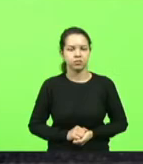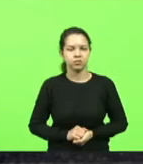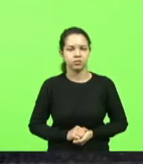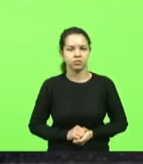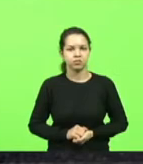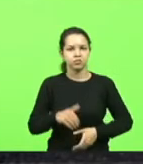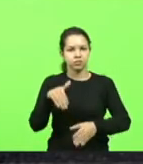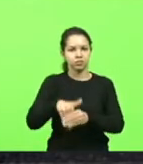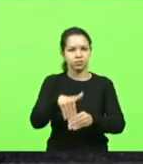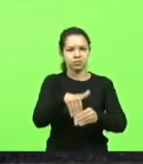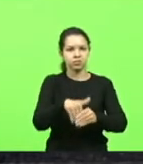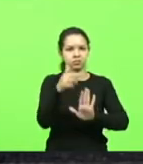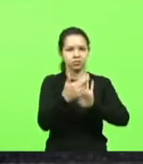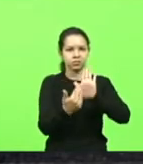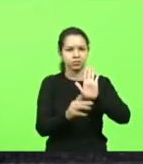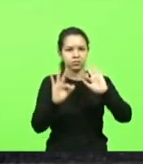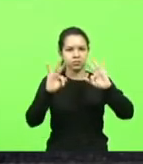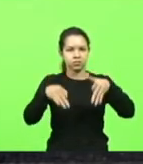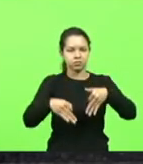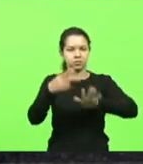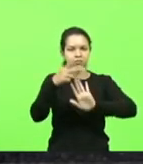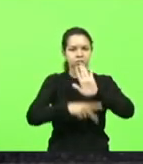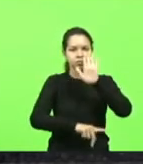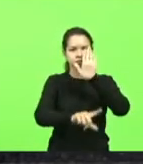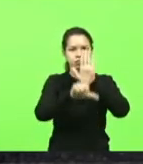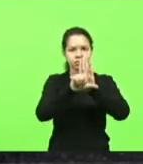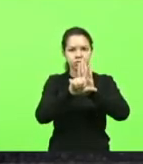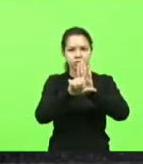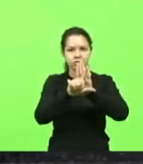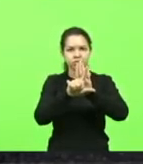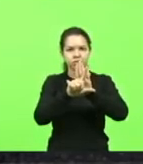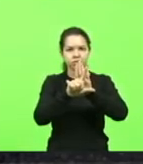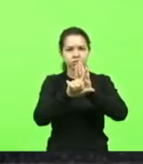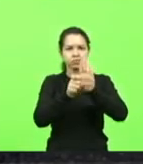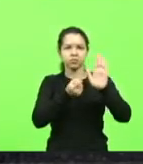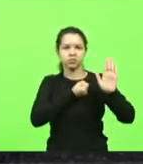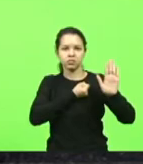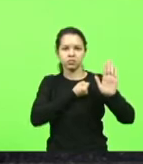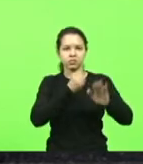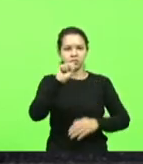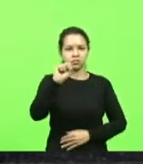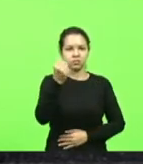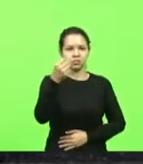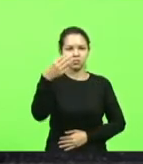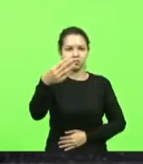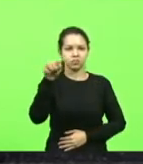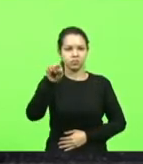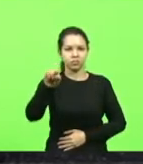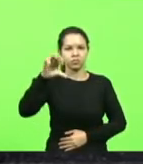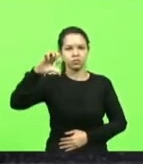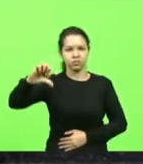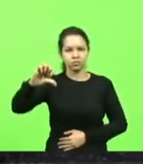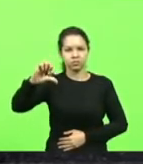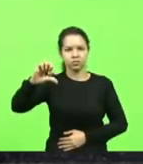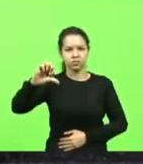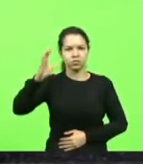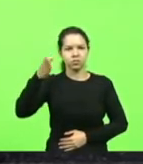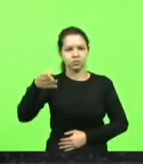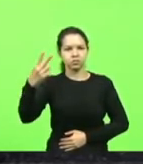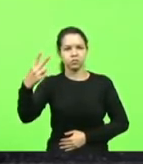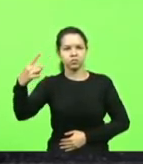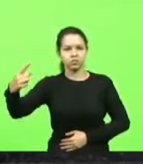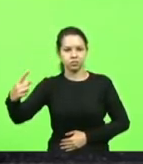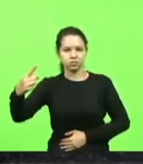Votação da redação final do projeto de lei número 83.9 de 2021. Governador,